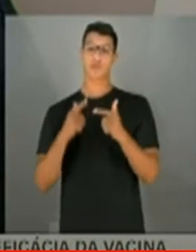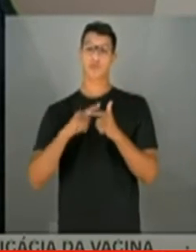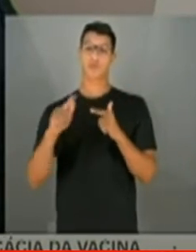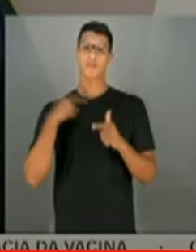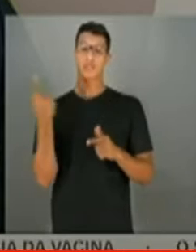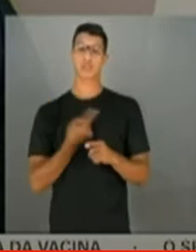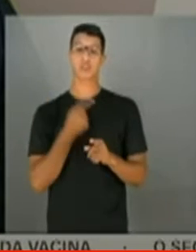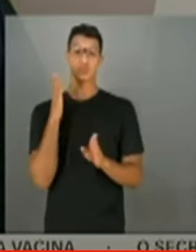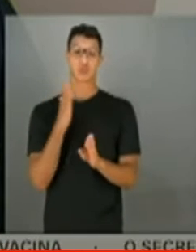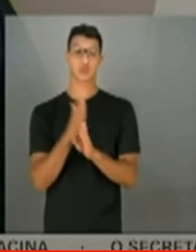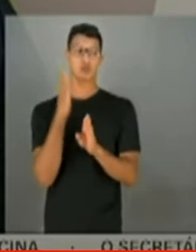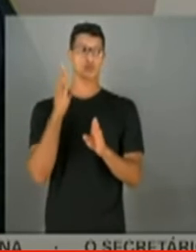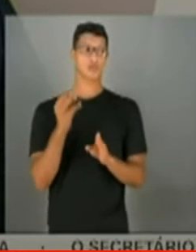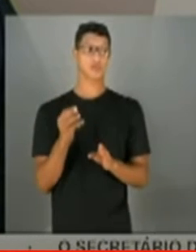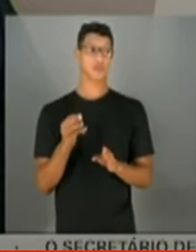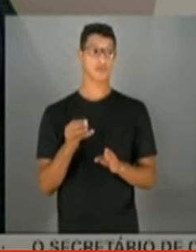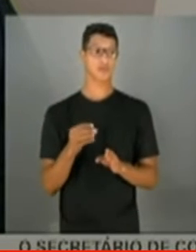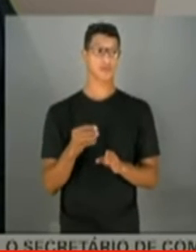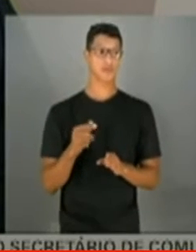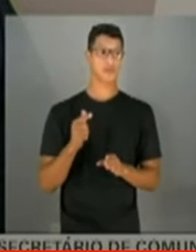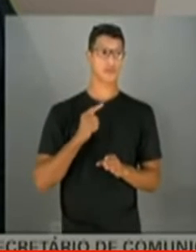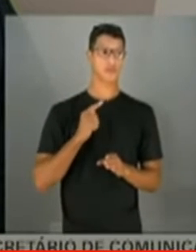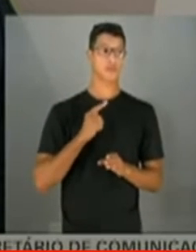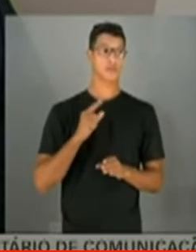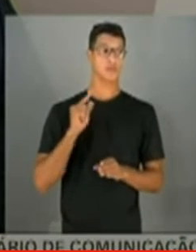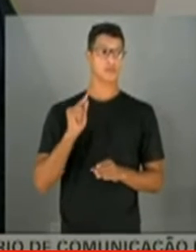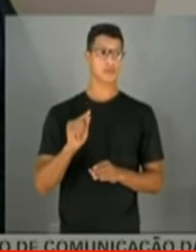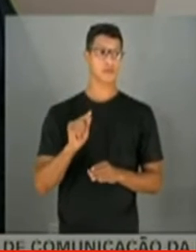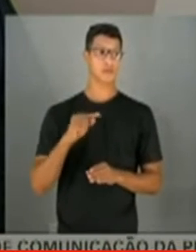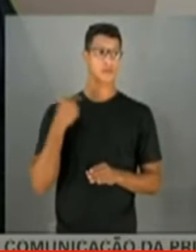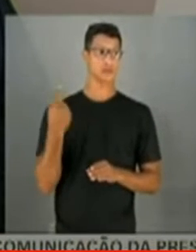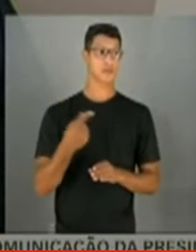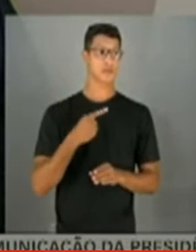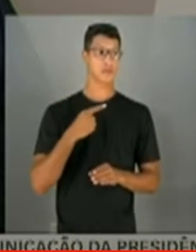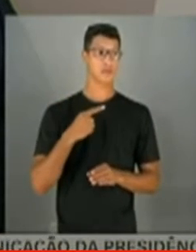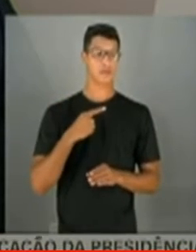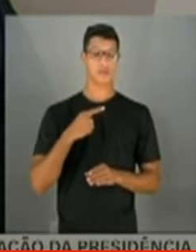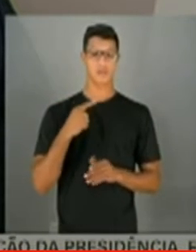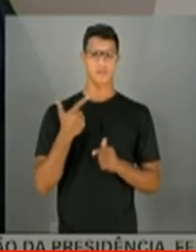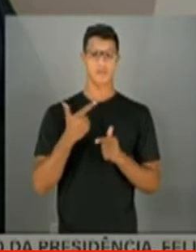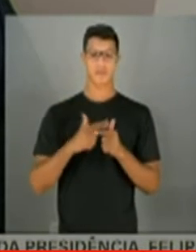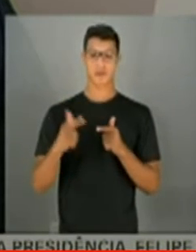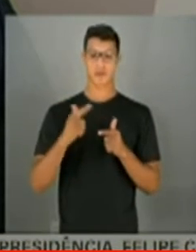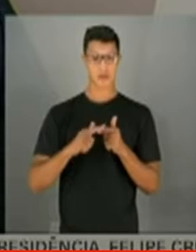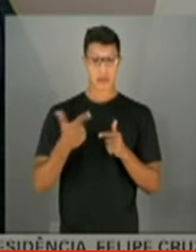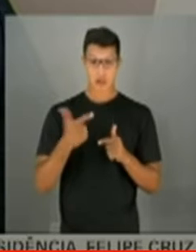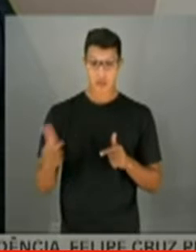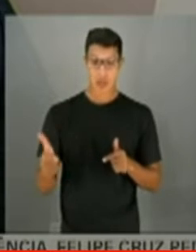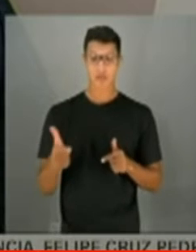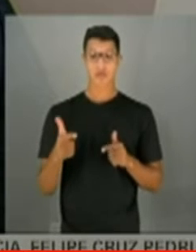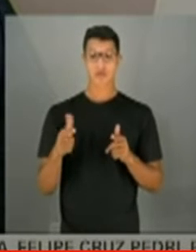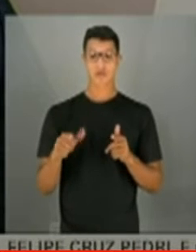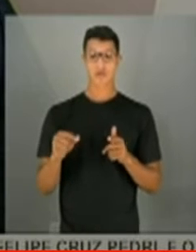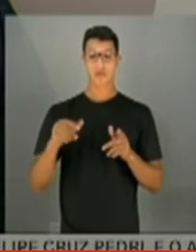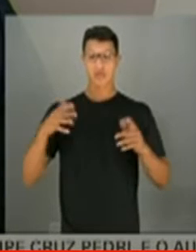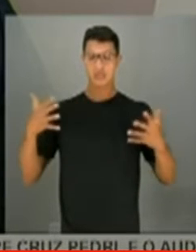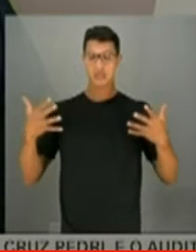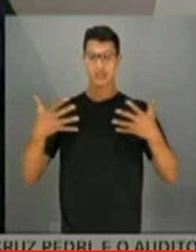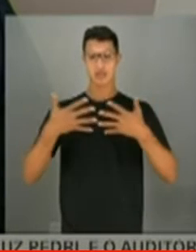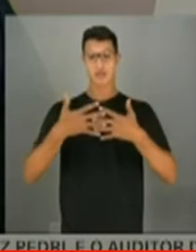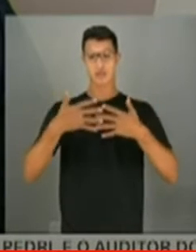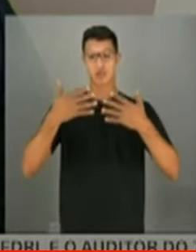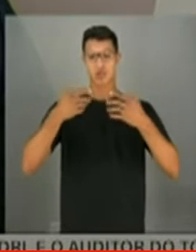identificamos é que nós não temos, a exemplo do sistema integrado de